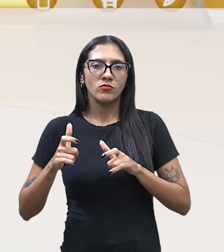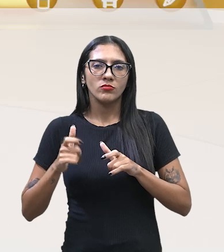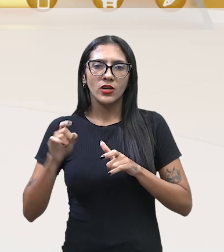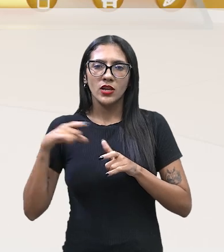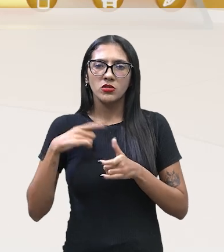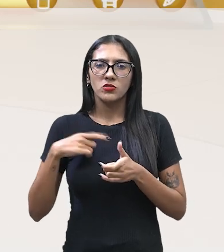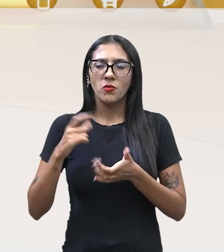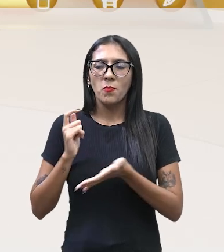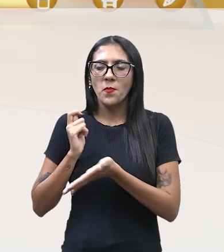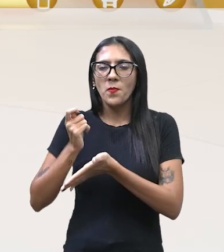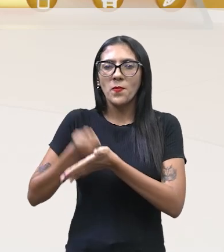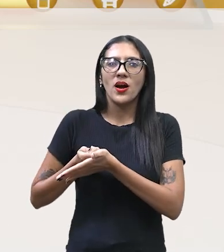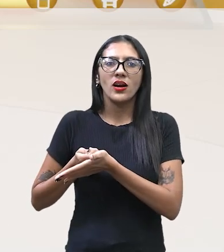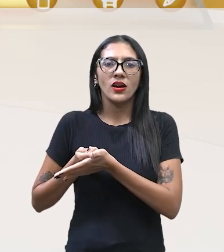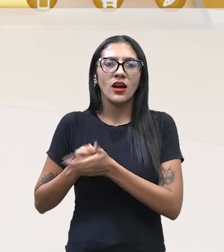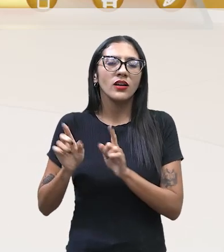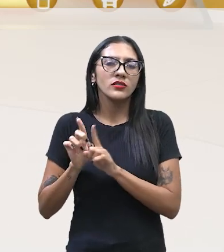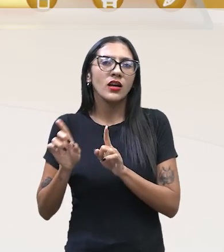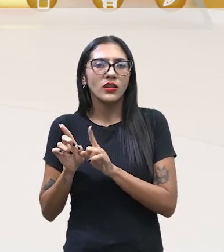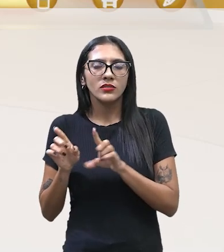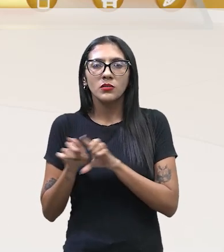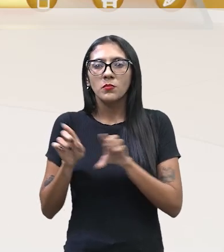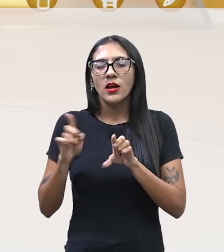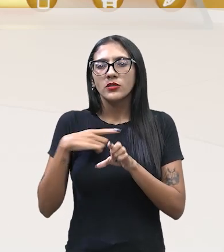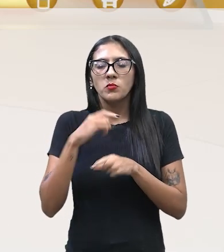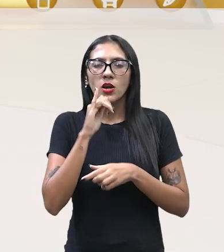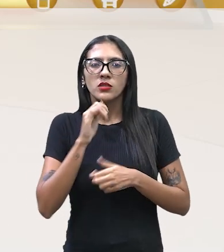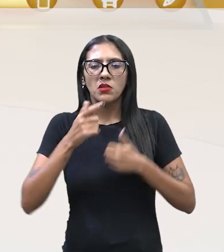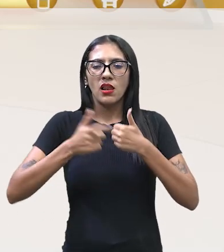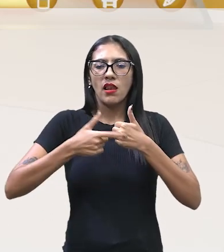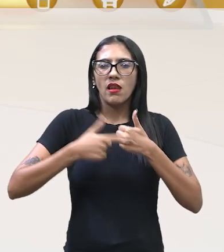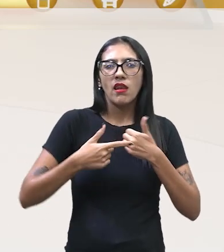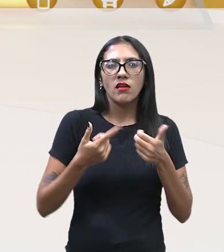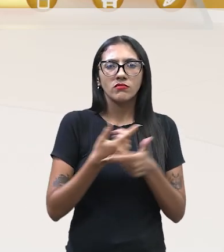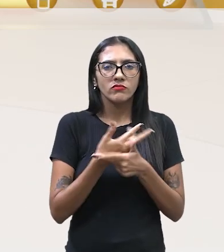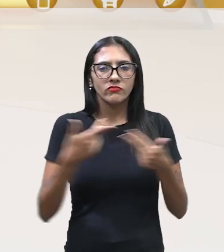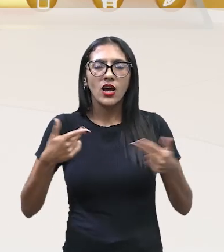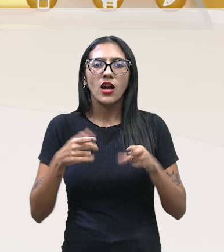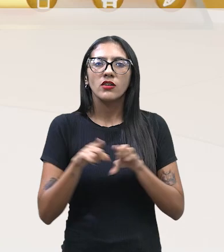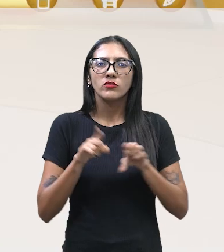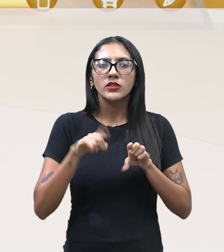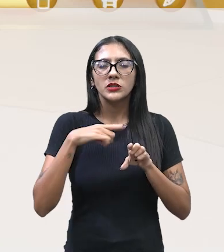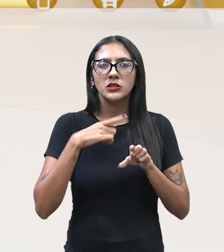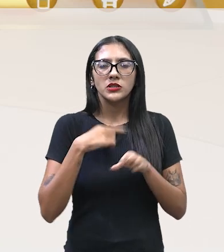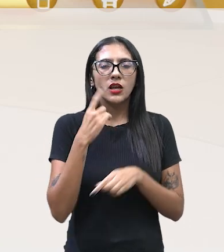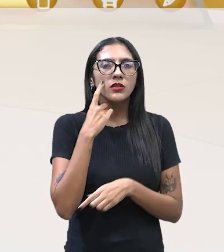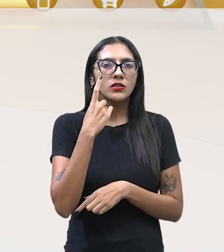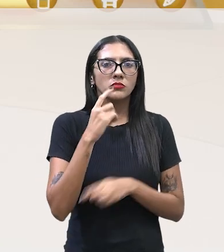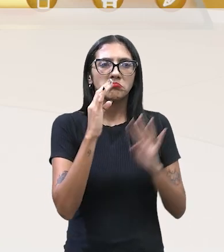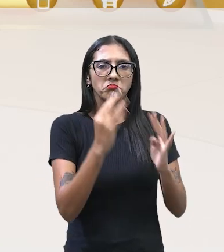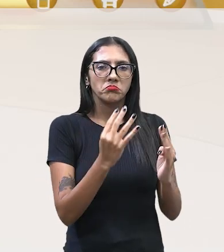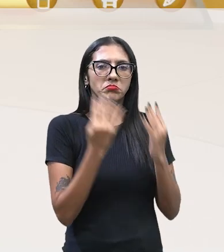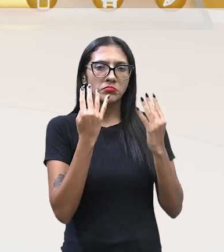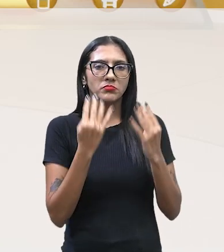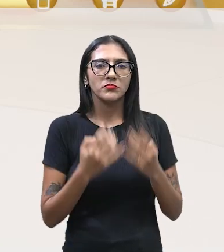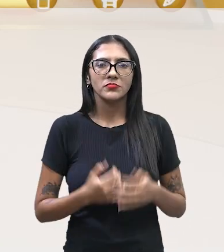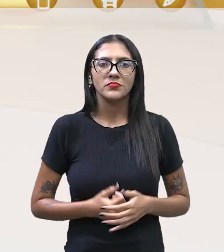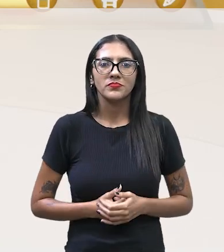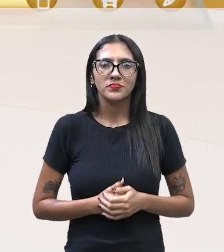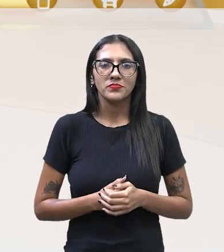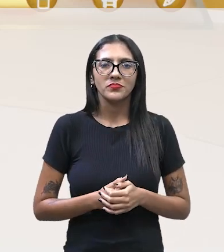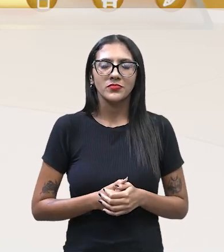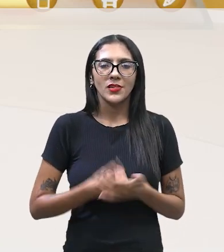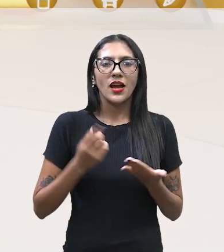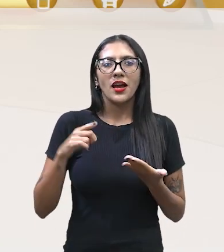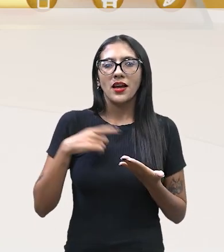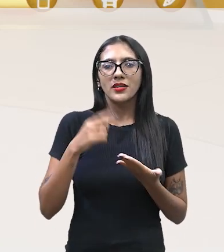plataforma, mas eles têm o quê? Eles têm os likes, eles têm as pessoas que são... Para conhecer esse produto, no caso, o restaurante. Aí o cara disse, não,